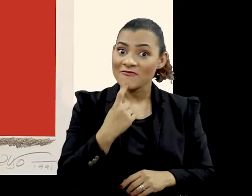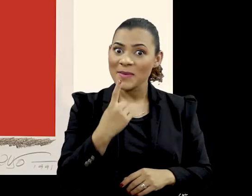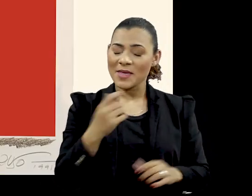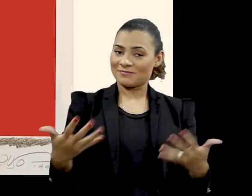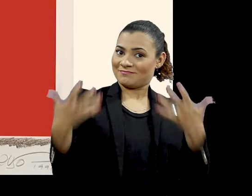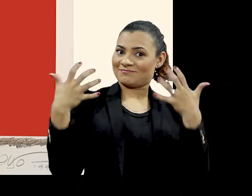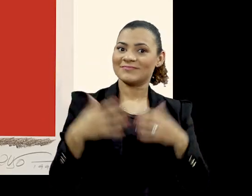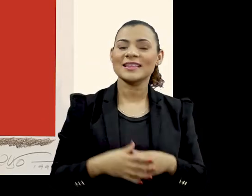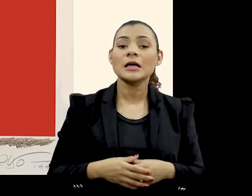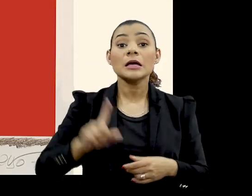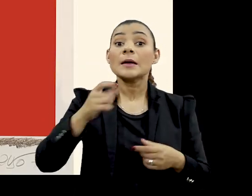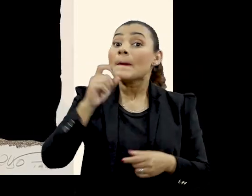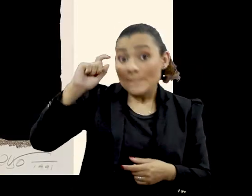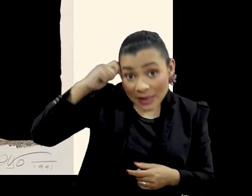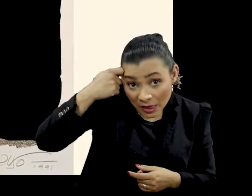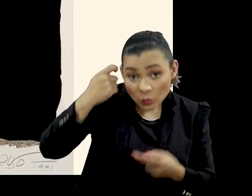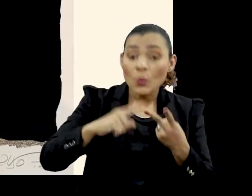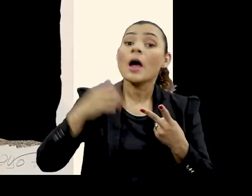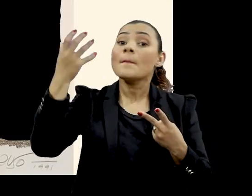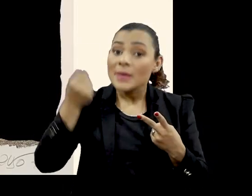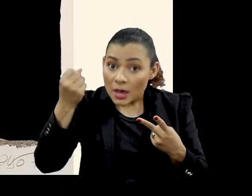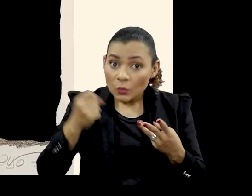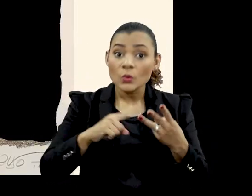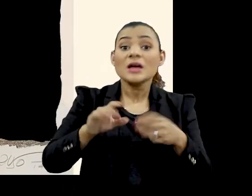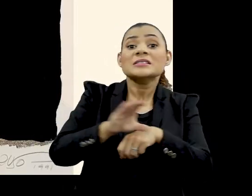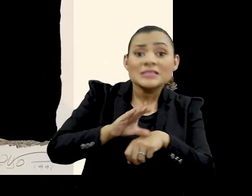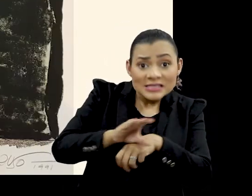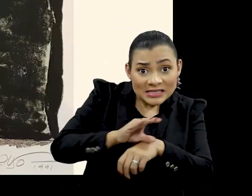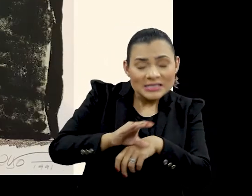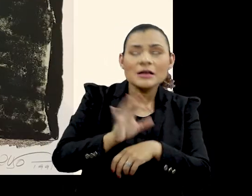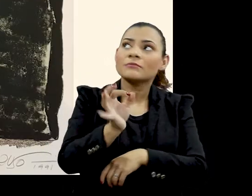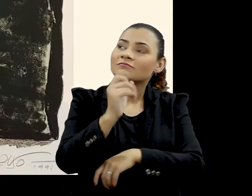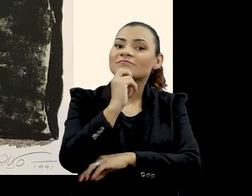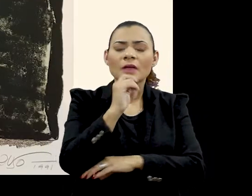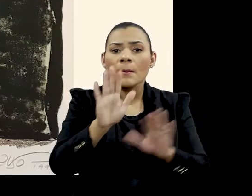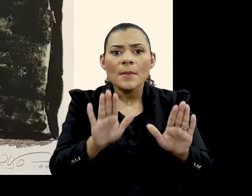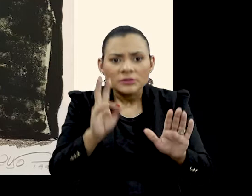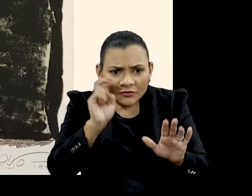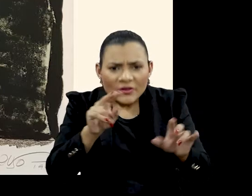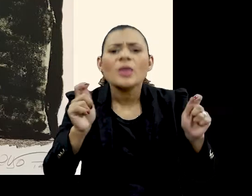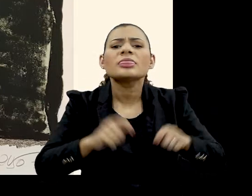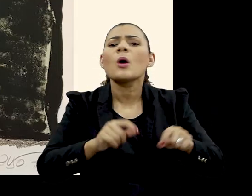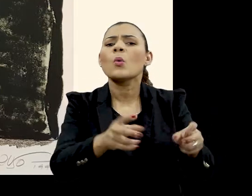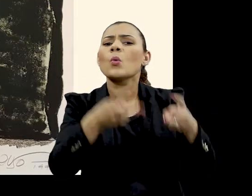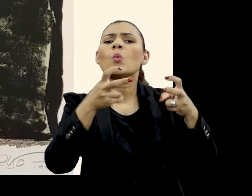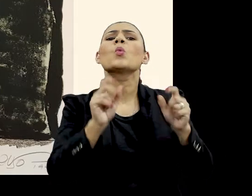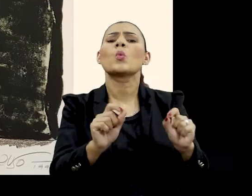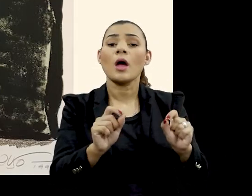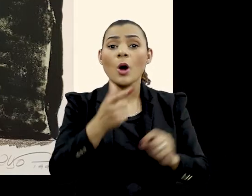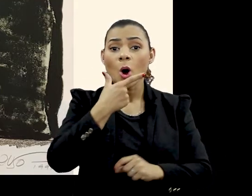O vermelho Depois vemos também o preto e o branco E o cinza também O que mais nós vemos?